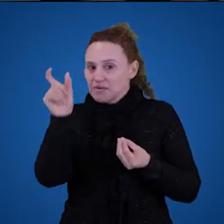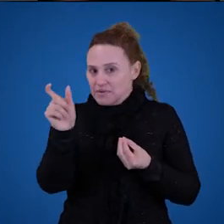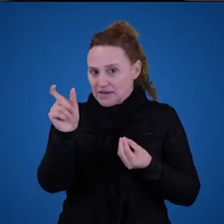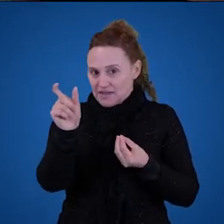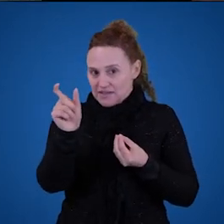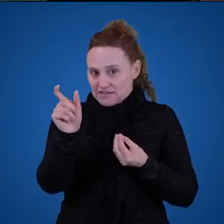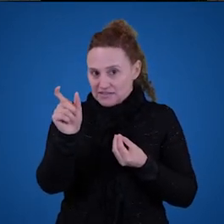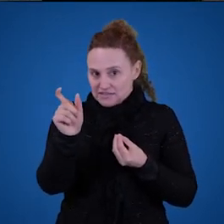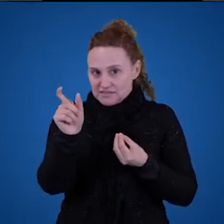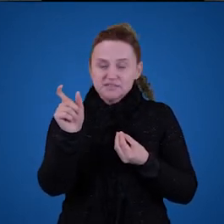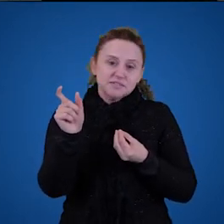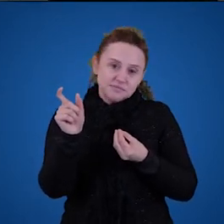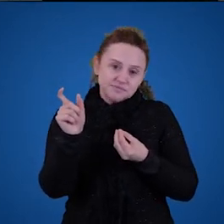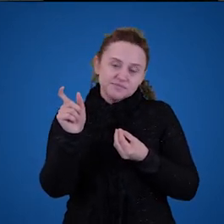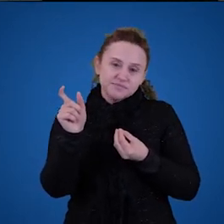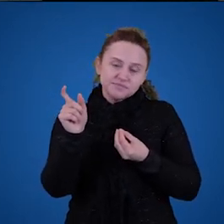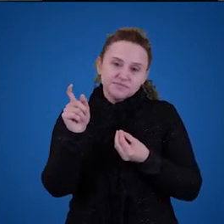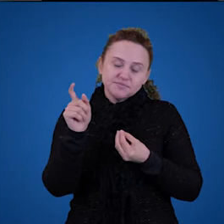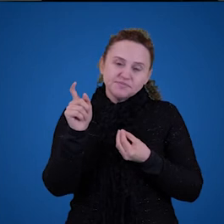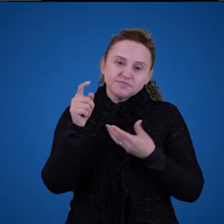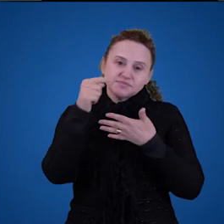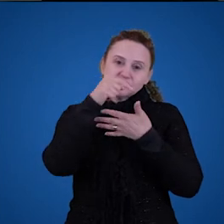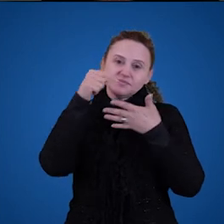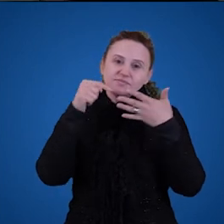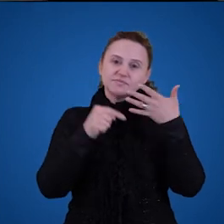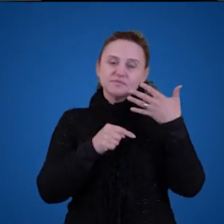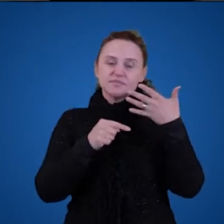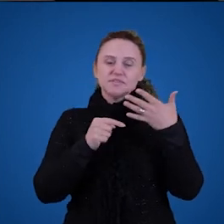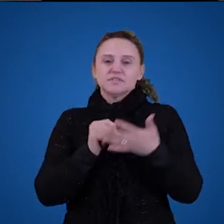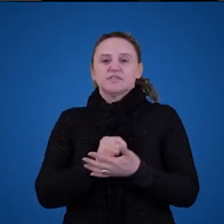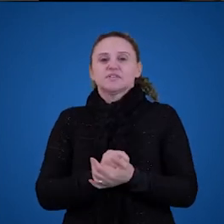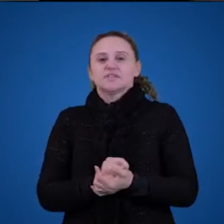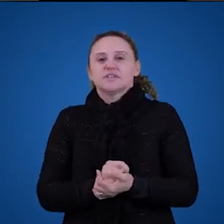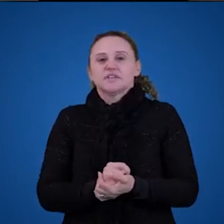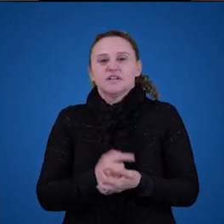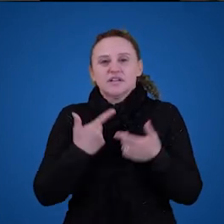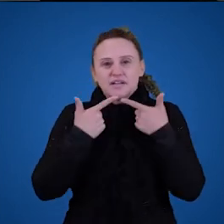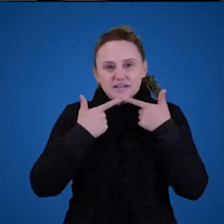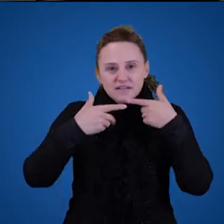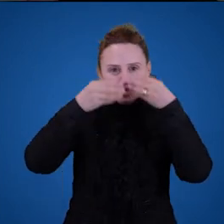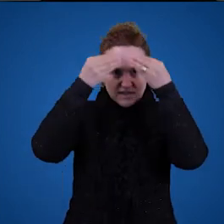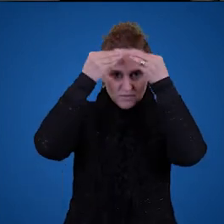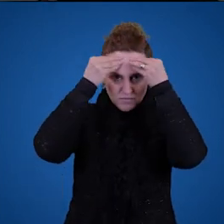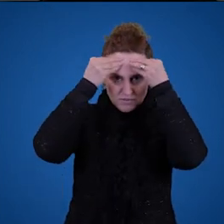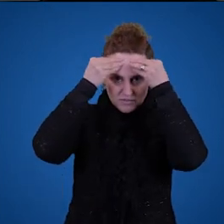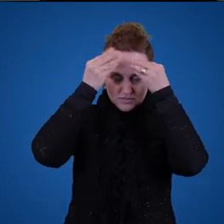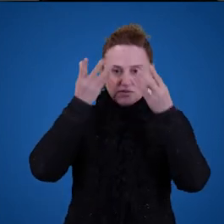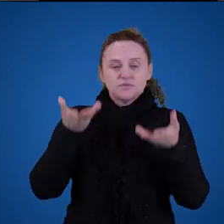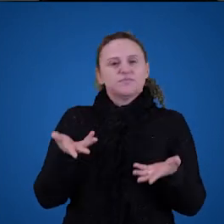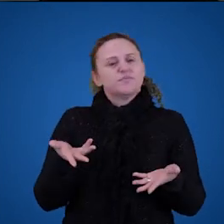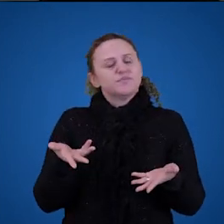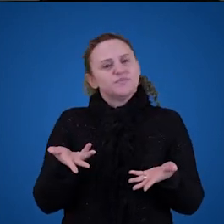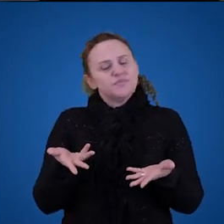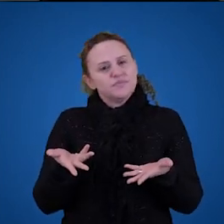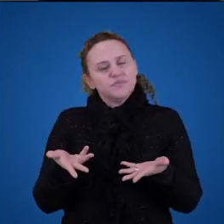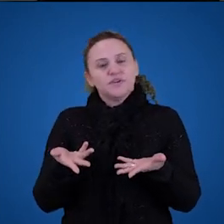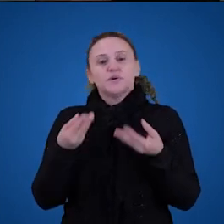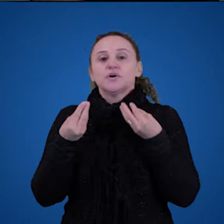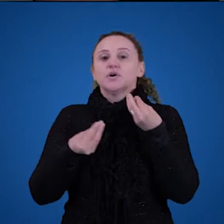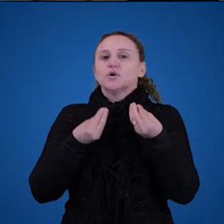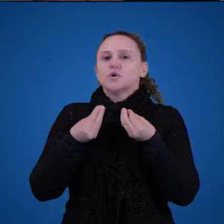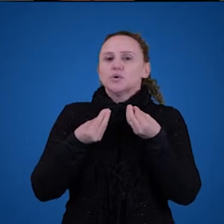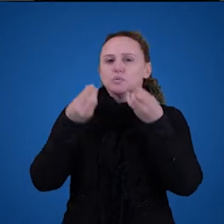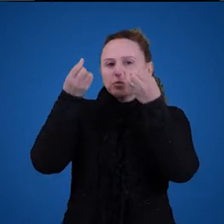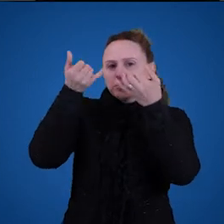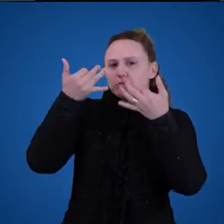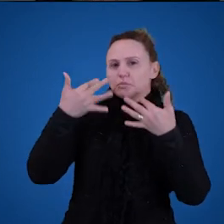atrelada com o item linguístico. Desculpa, com o mundo. Como o item linguístico está atrelado com o mundo. Então, o problema da referência é